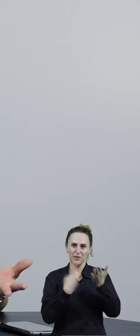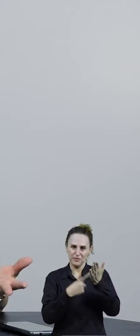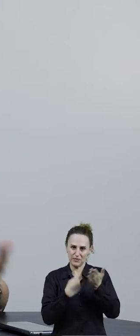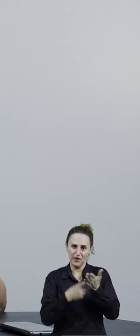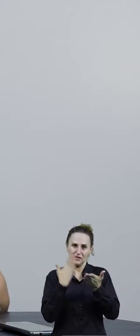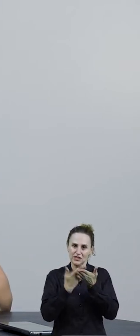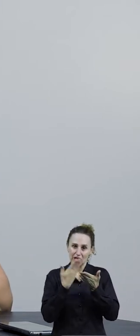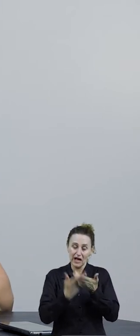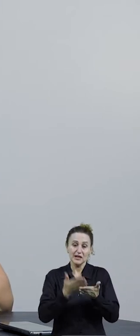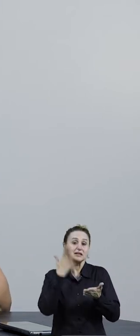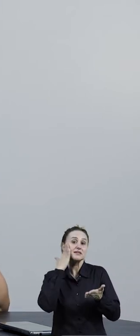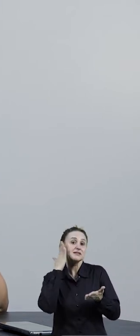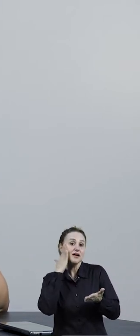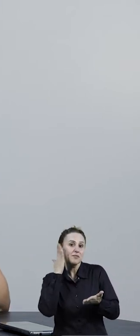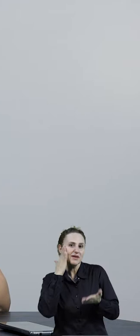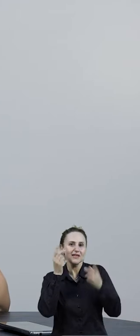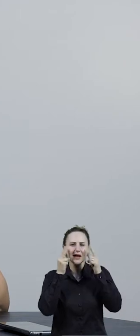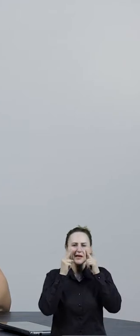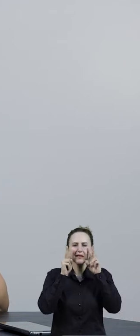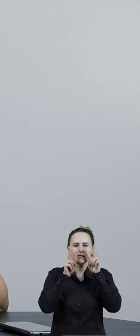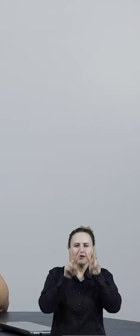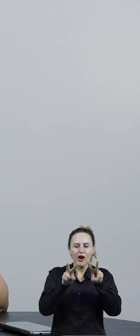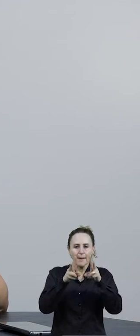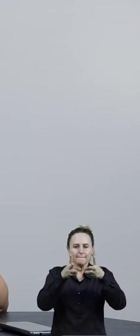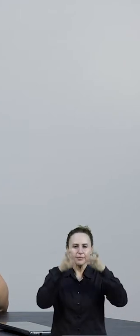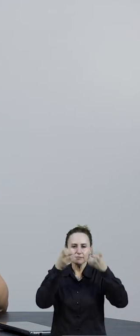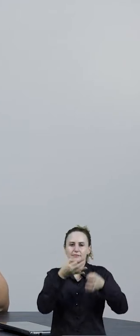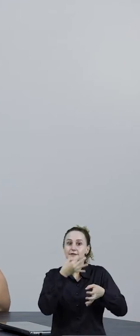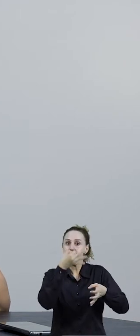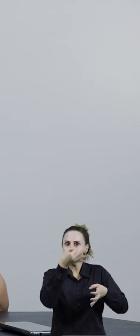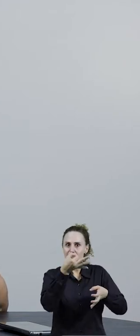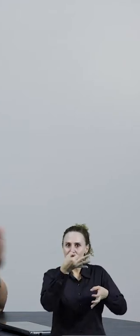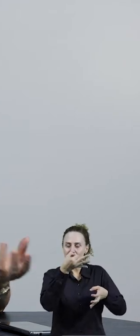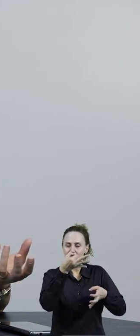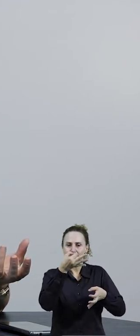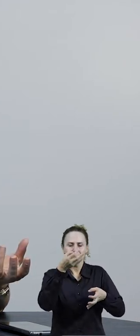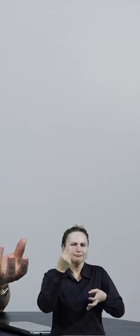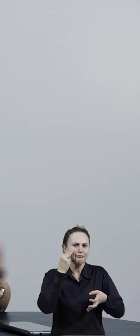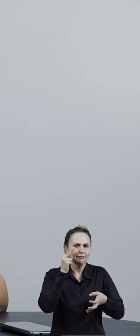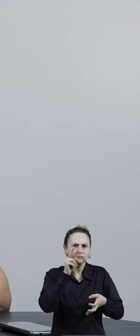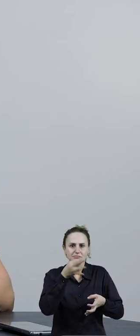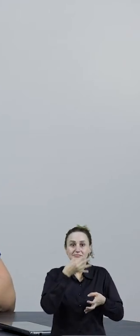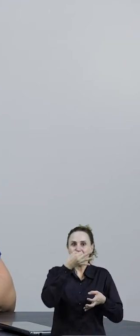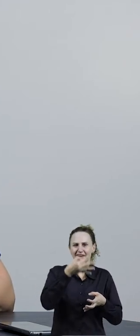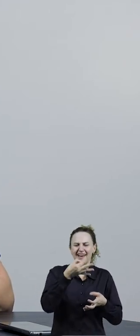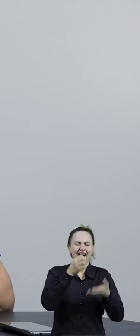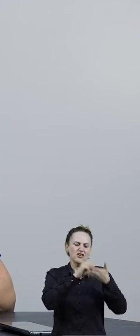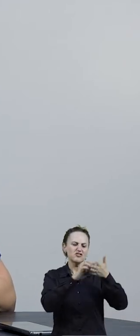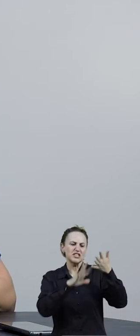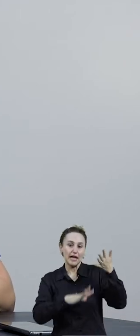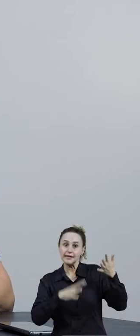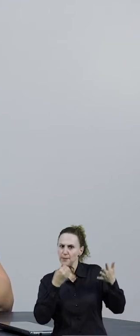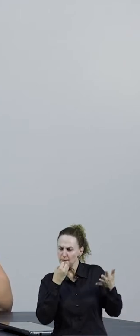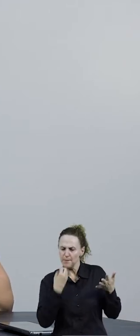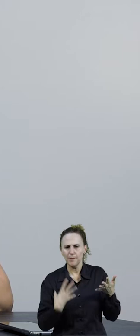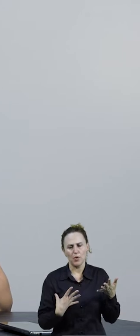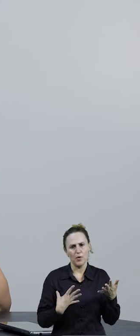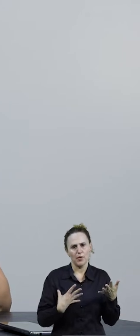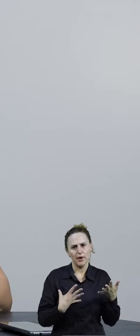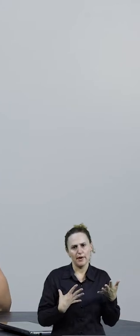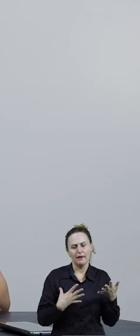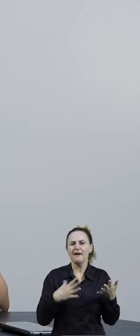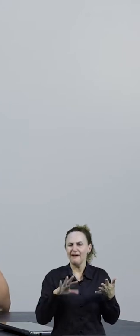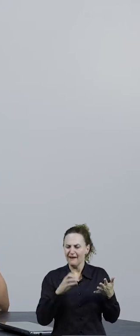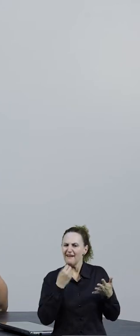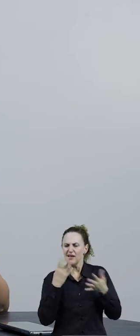não, né, saberem ter esse olhar crítico. Por isso que a gente estuda teoria, para a gente ter esse olhar crítico. Essa atividade é boa, né, será